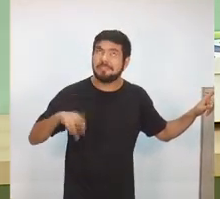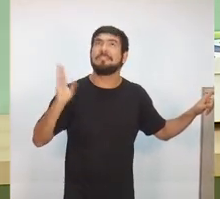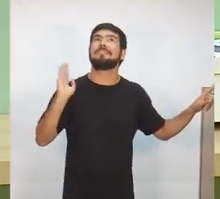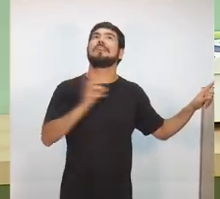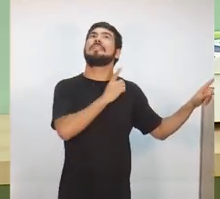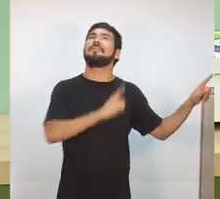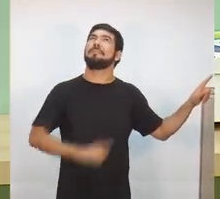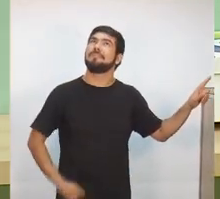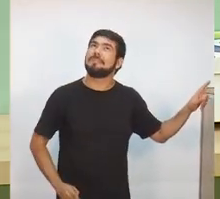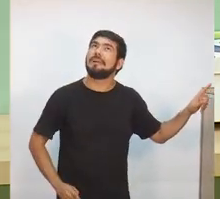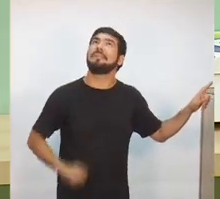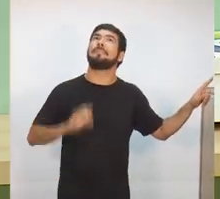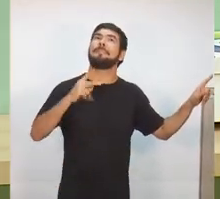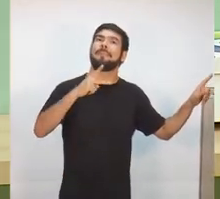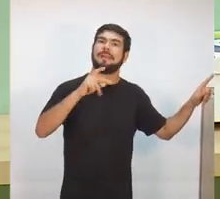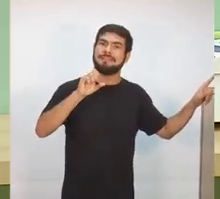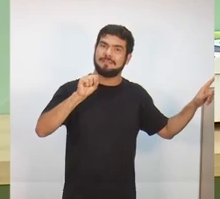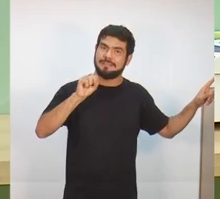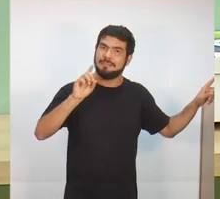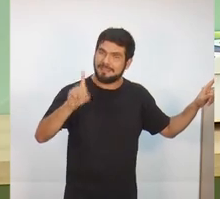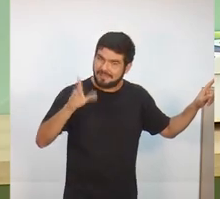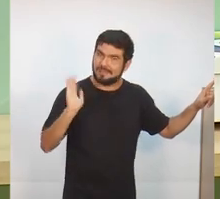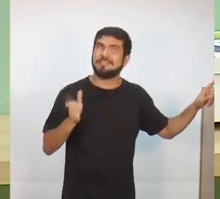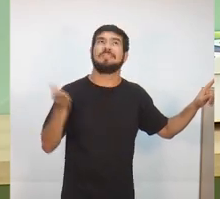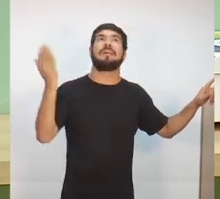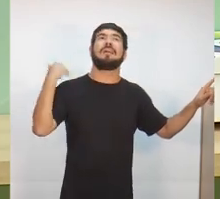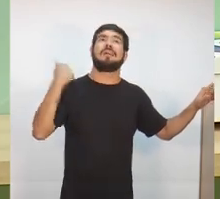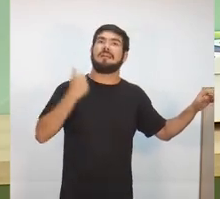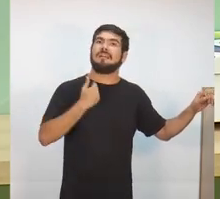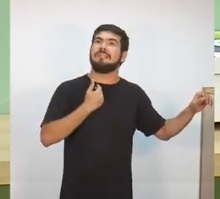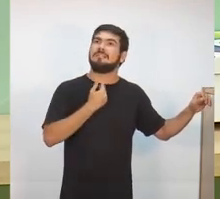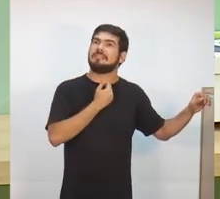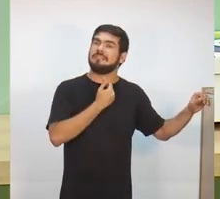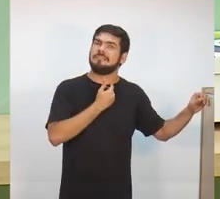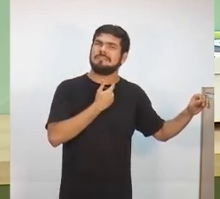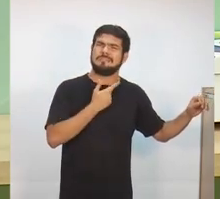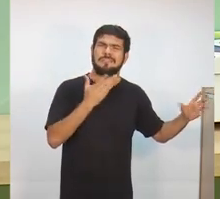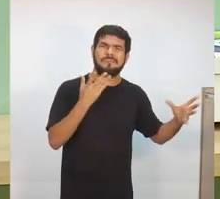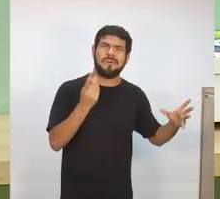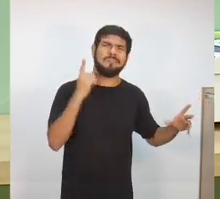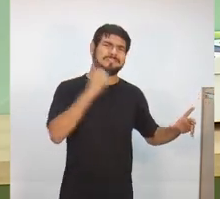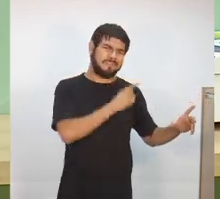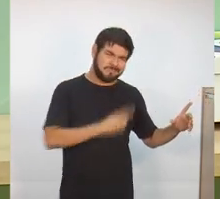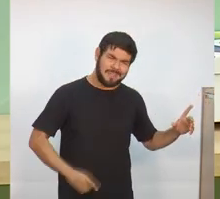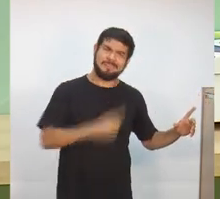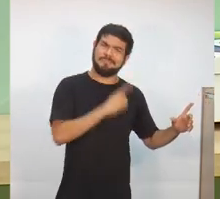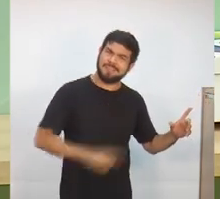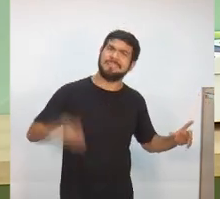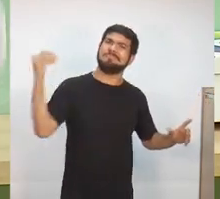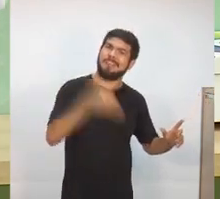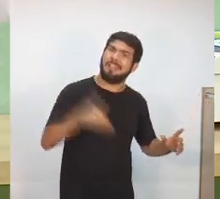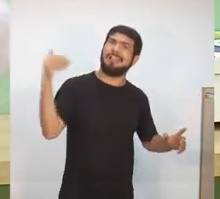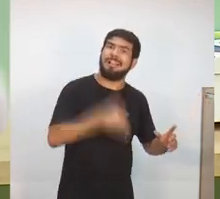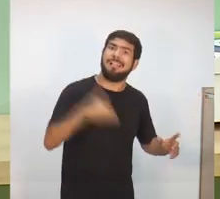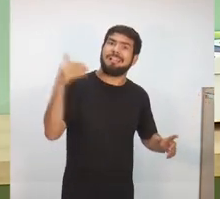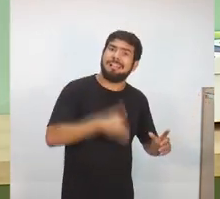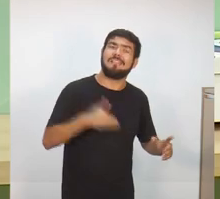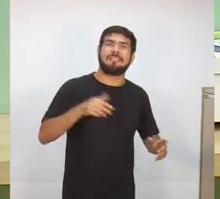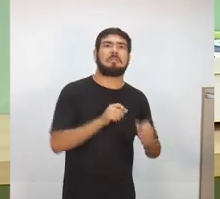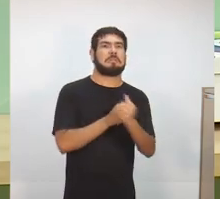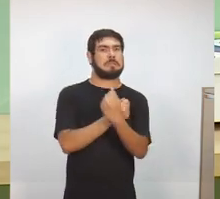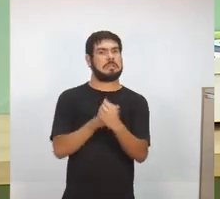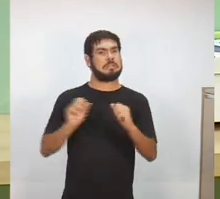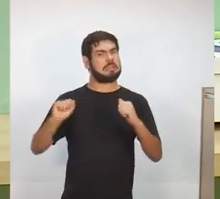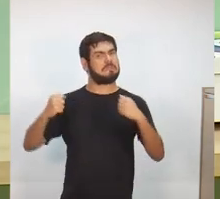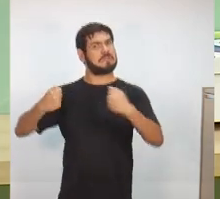foi deputado pelo PSD, que era o partido que eu presidia, foi meu líder na Assembleia pelo PSD, defendi o